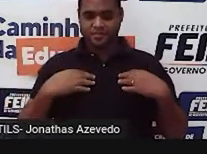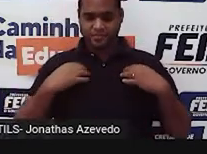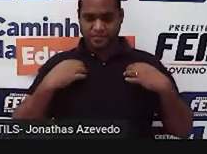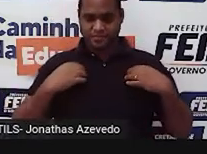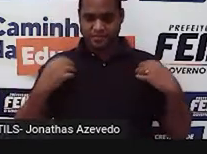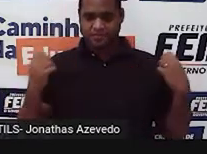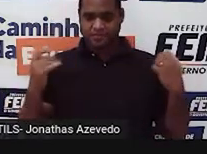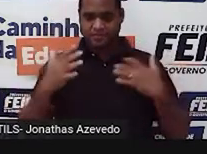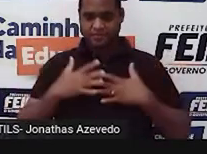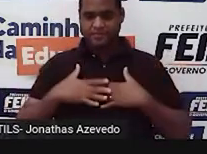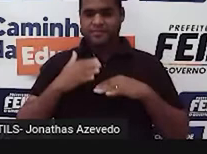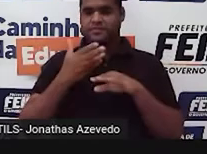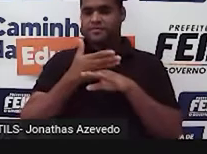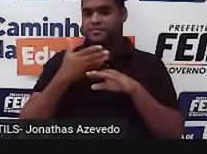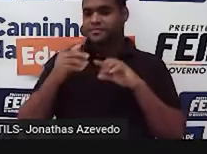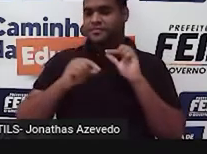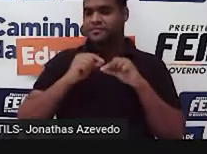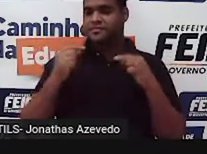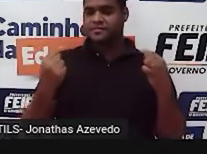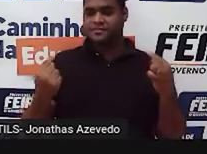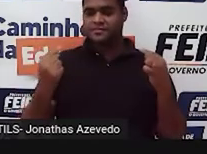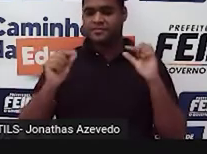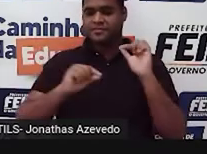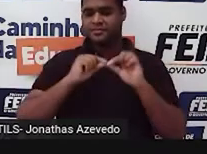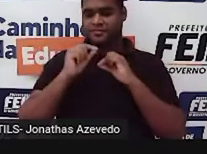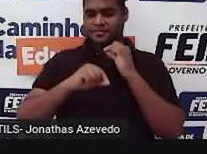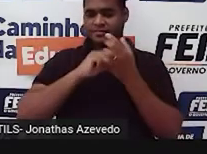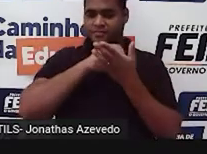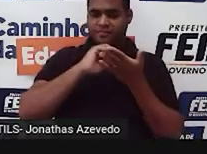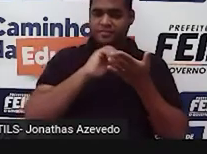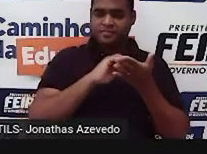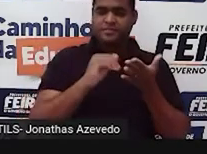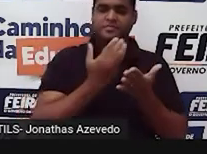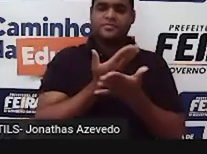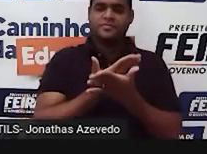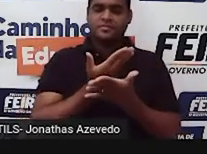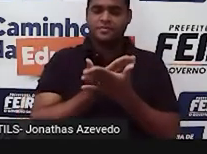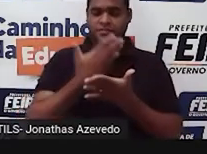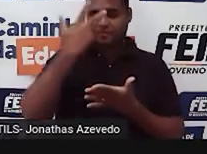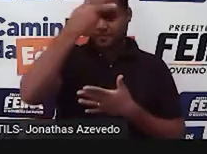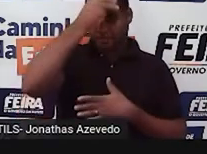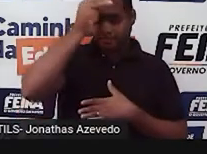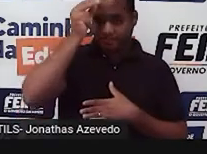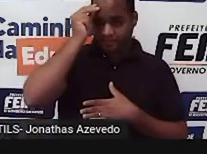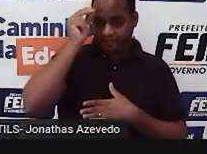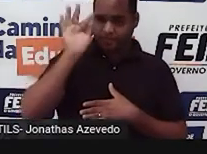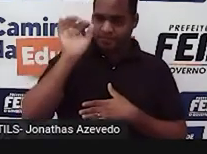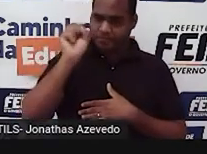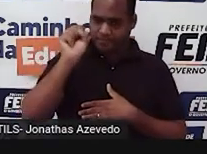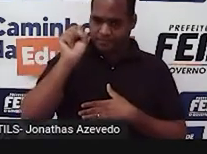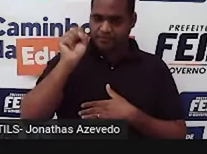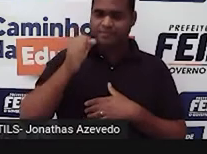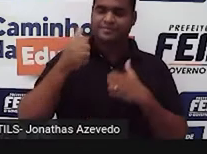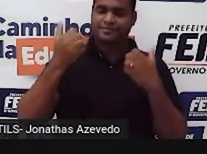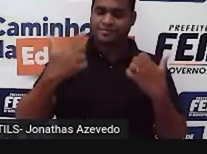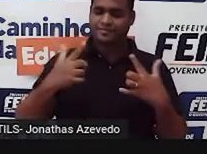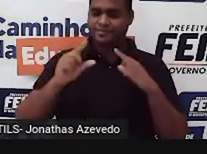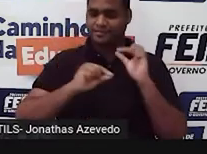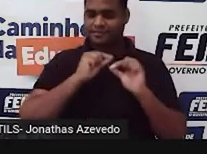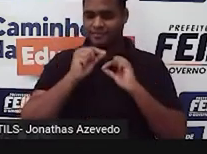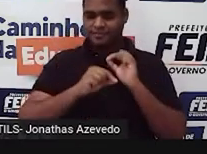jaleco branco, E aqui atrás de mim está o cartaz da Secretaria Municipal de Educação de Feira de Santana, onde tem